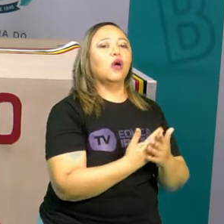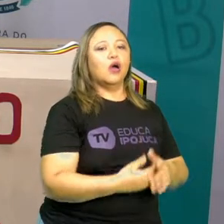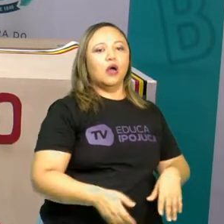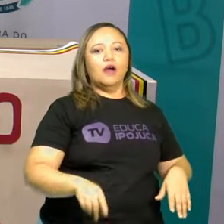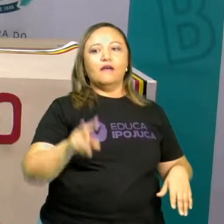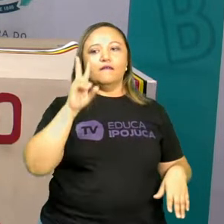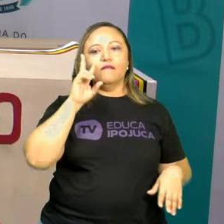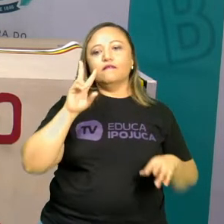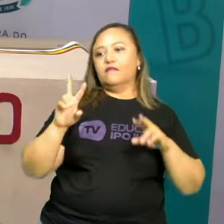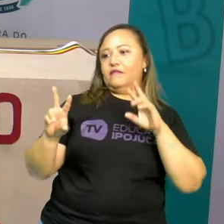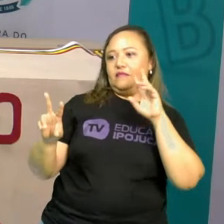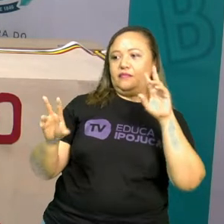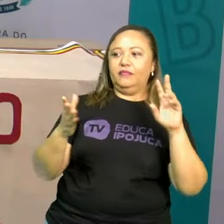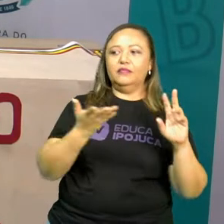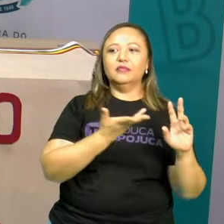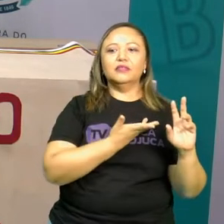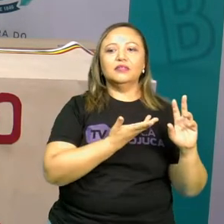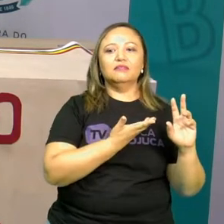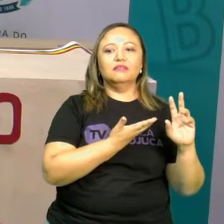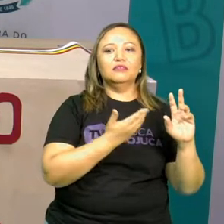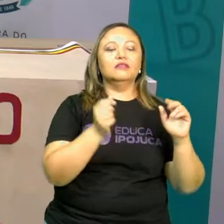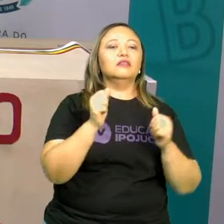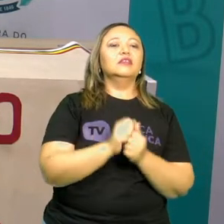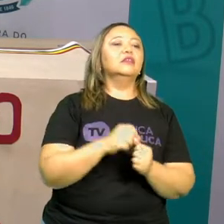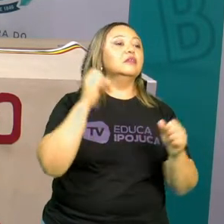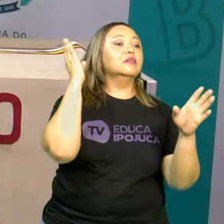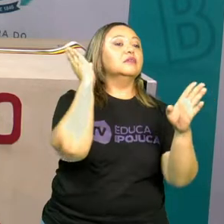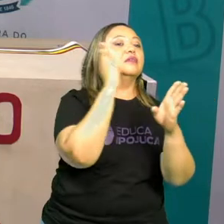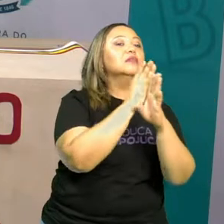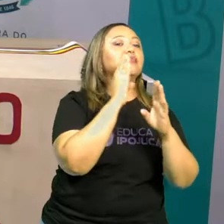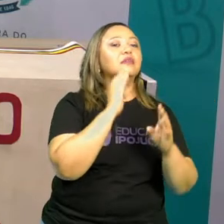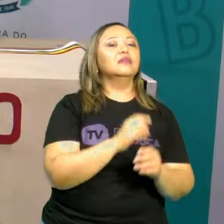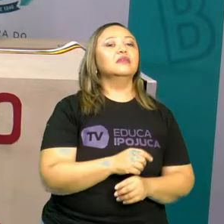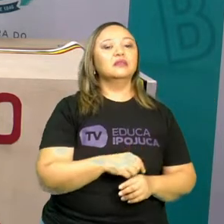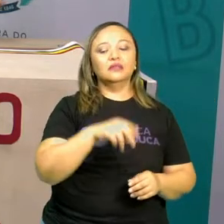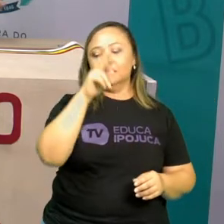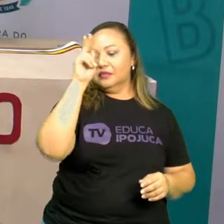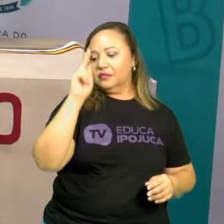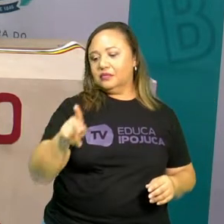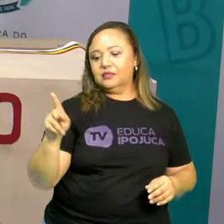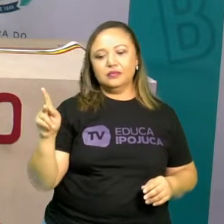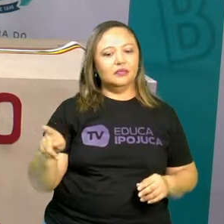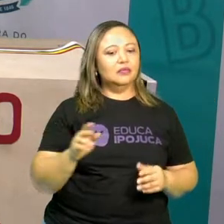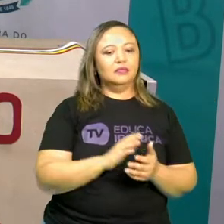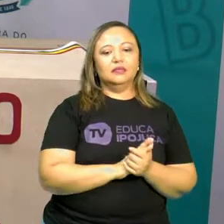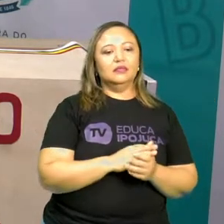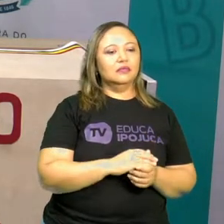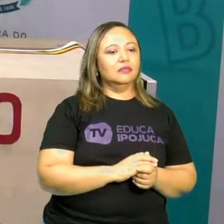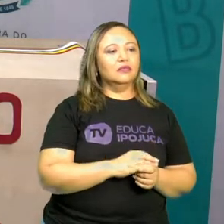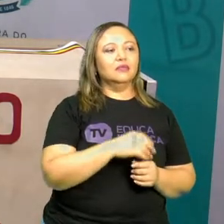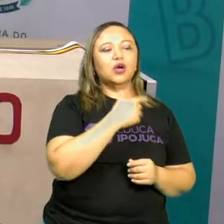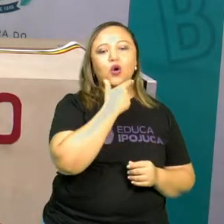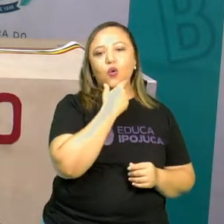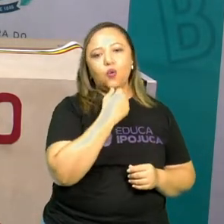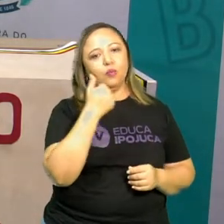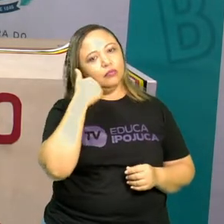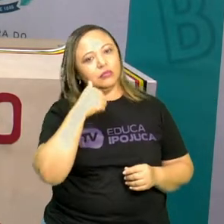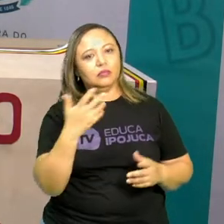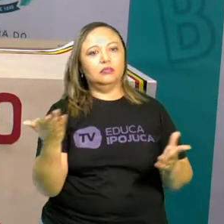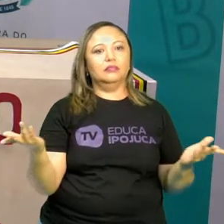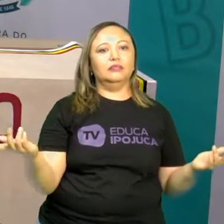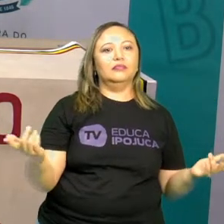nossos coleguinhas, descobrir quem vai ser o nosso professor ou nossa professora.